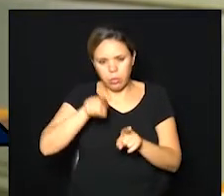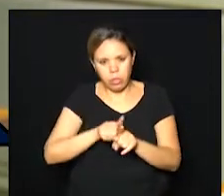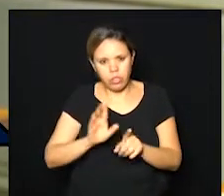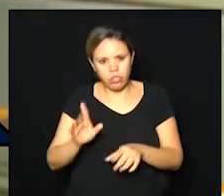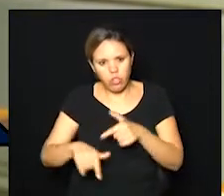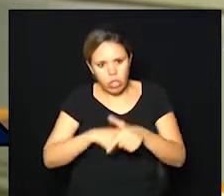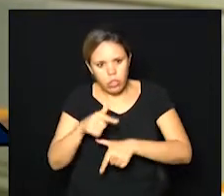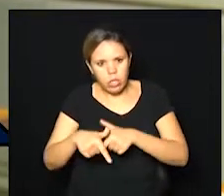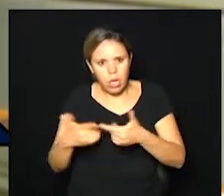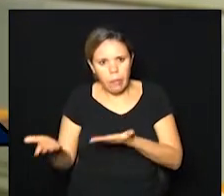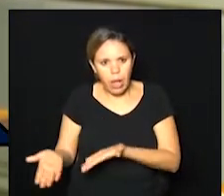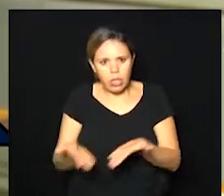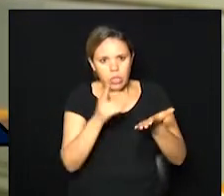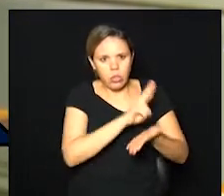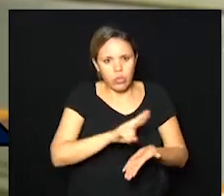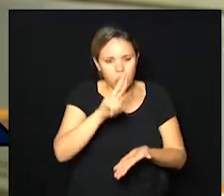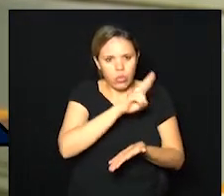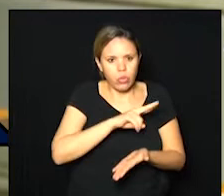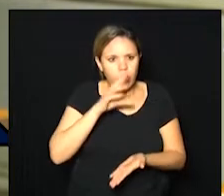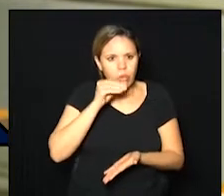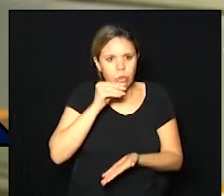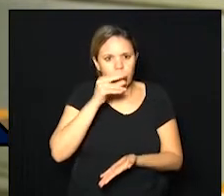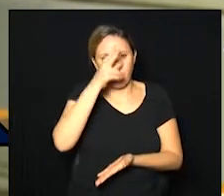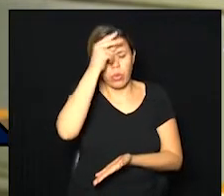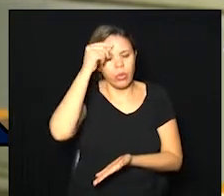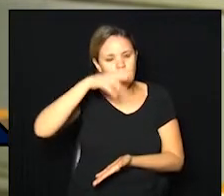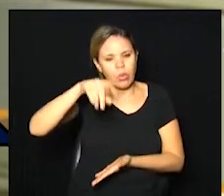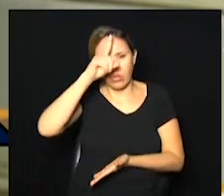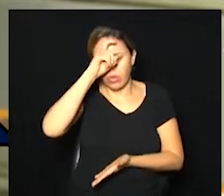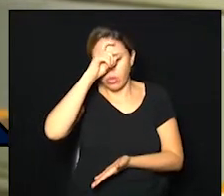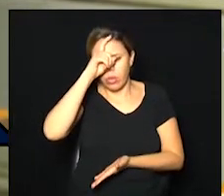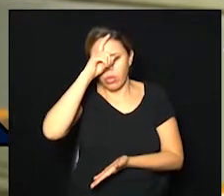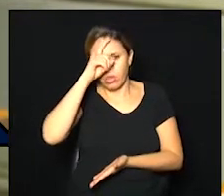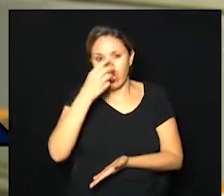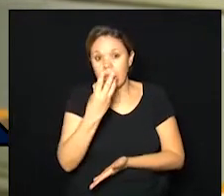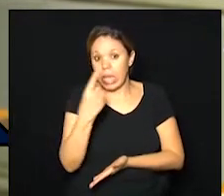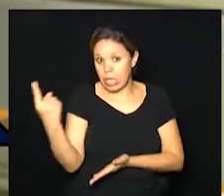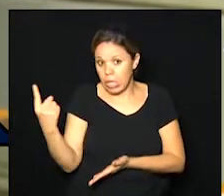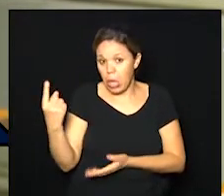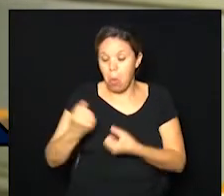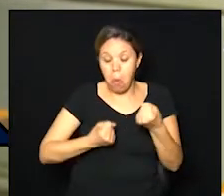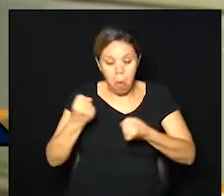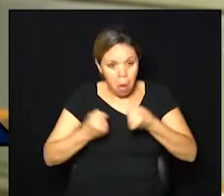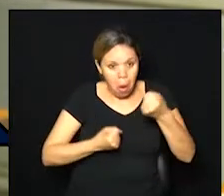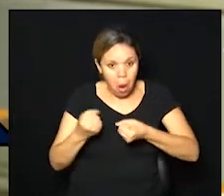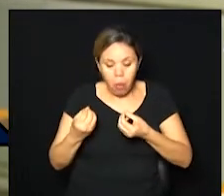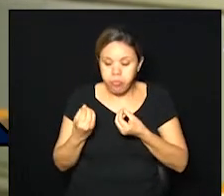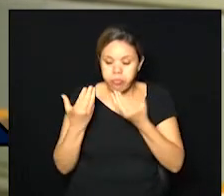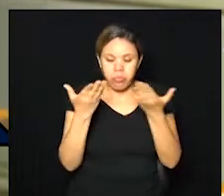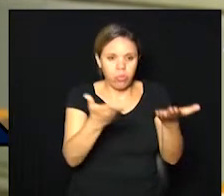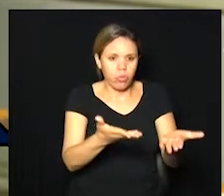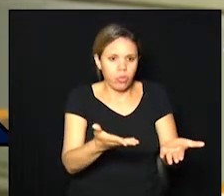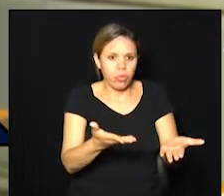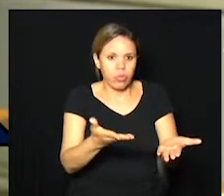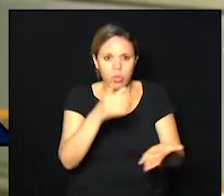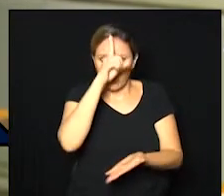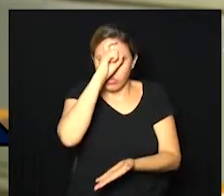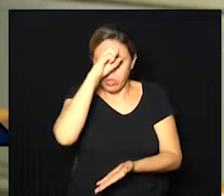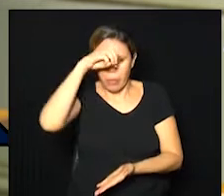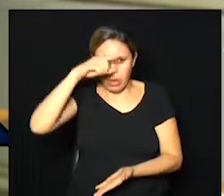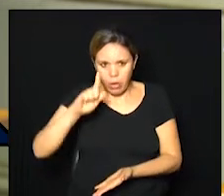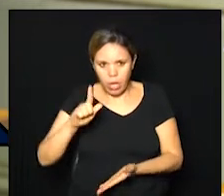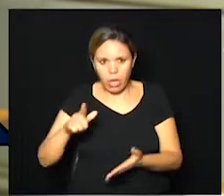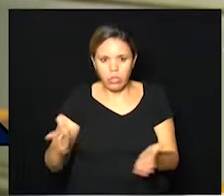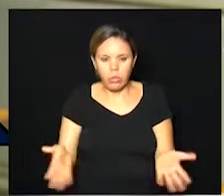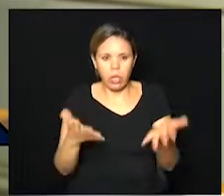estão sendo utilizados pelos funcionários do Mário Gatti, são 31 veículos à disposição daquela autarquia e